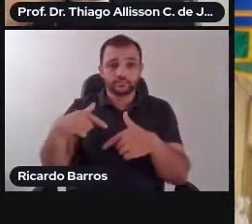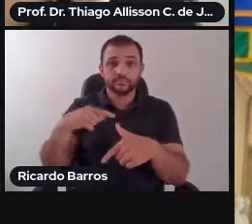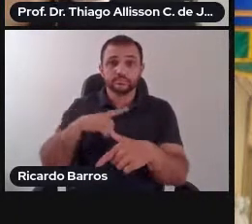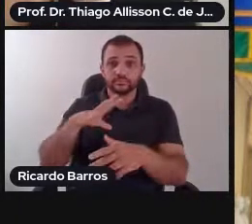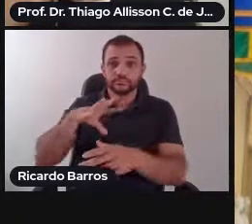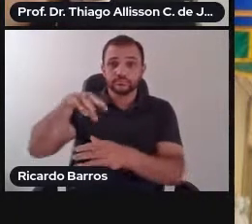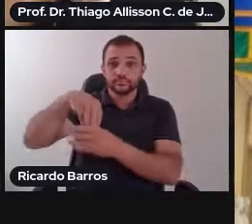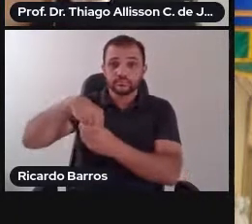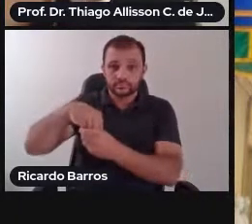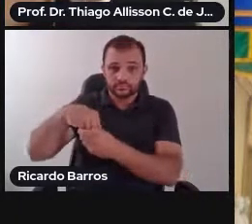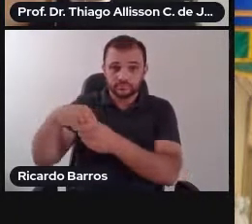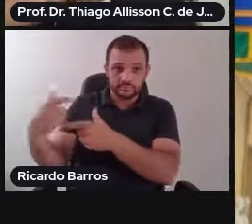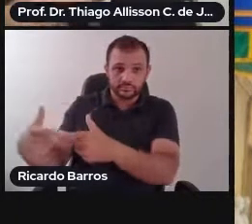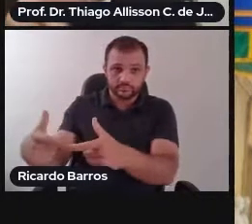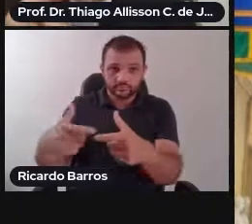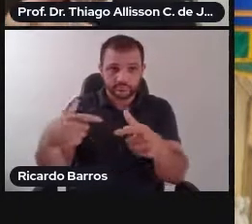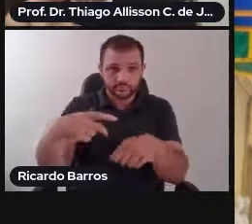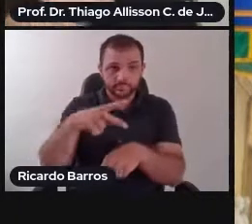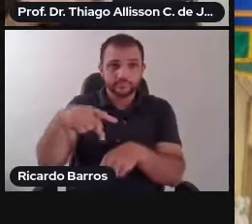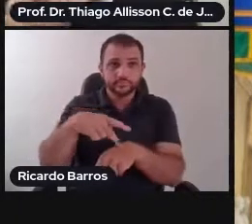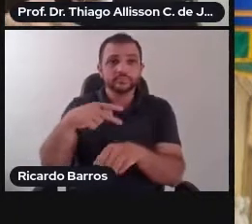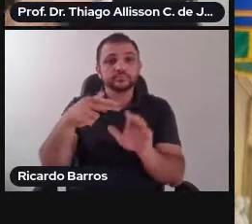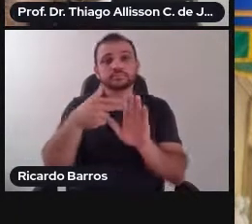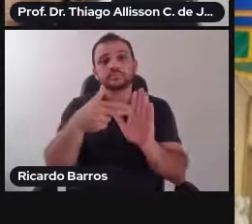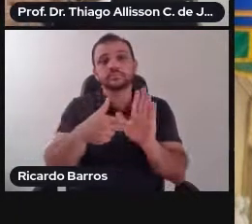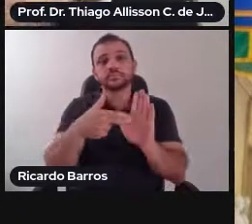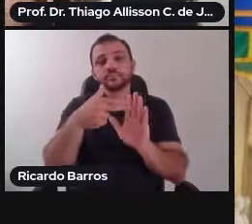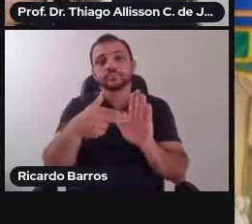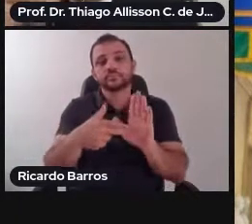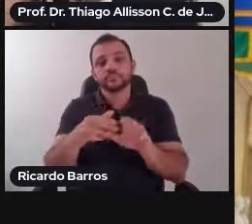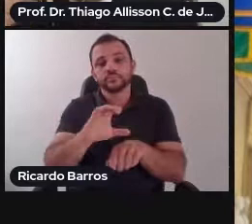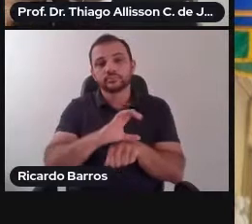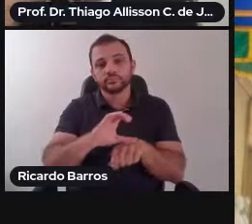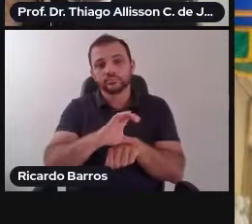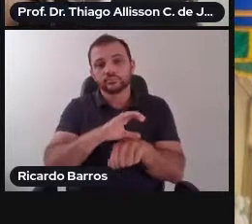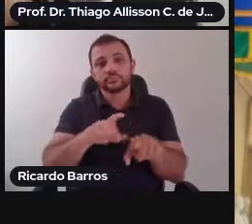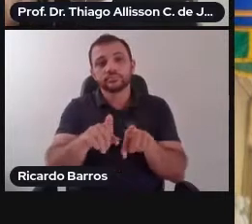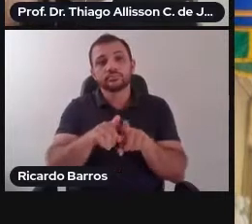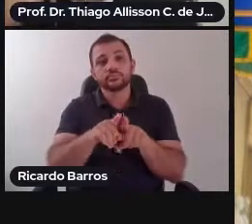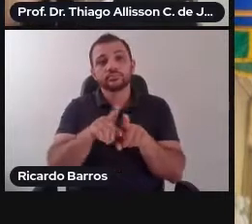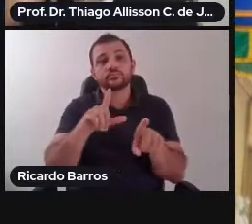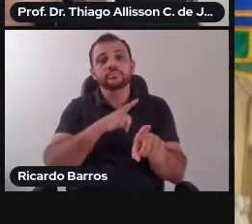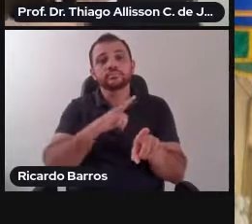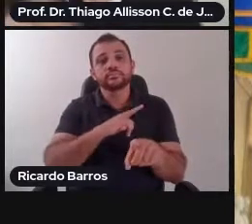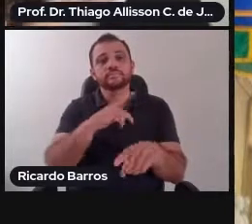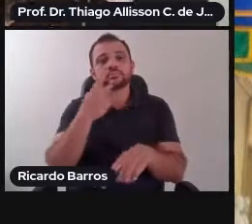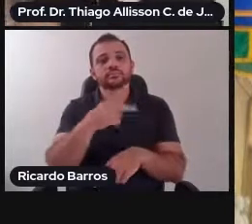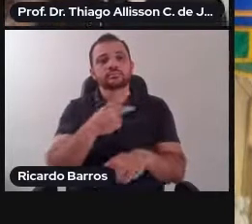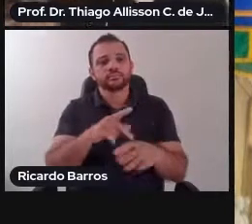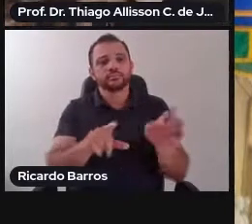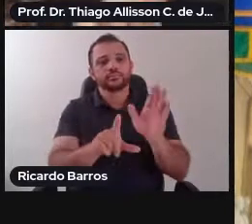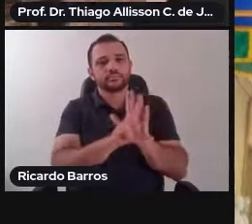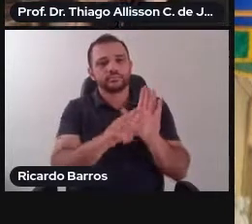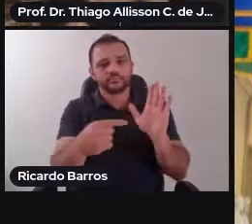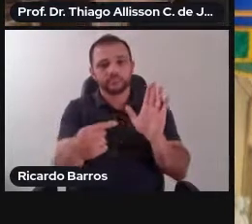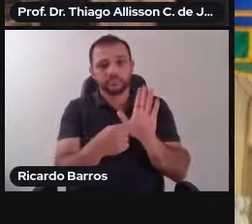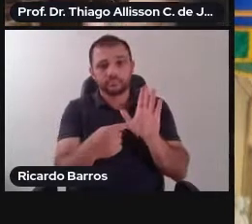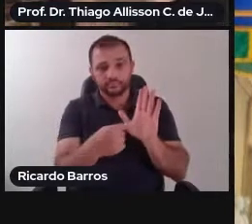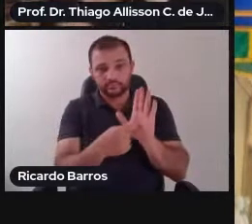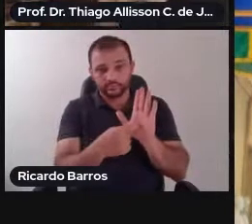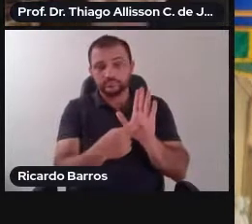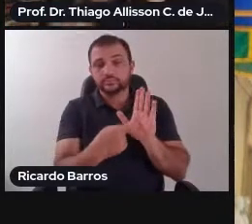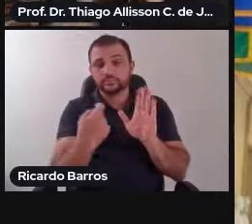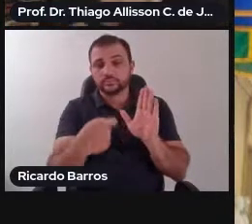normas constitucionais, e as medidas legislativas que sejam necessárias para que esses